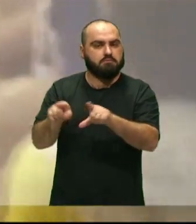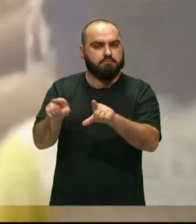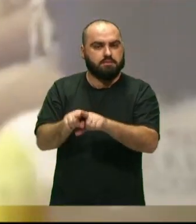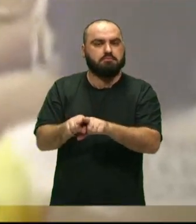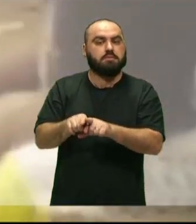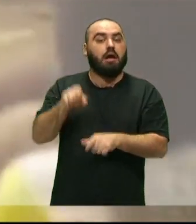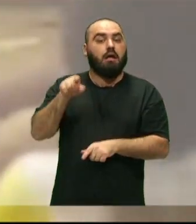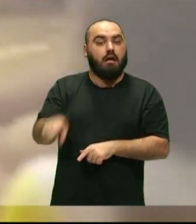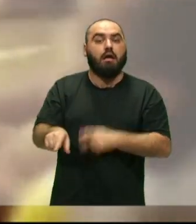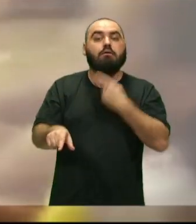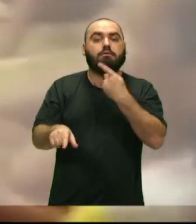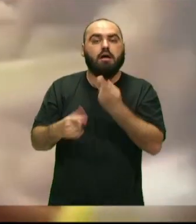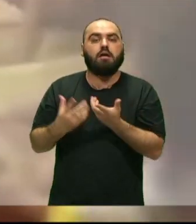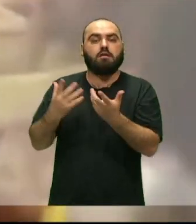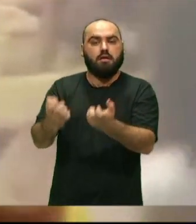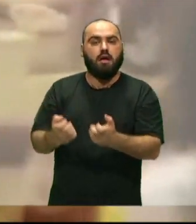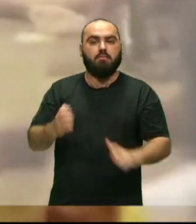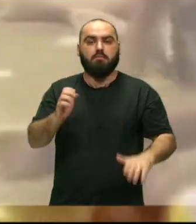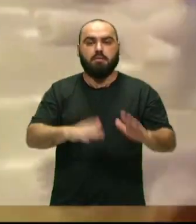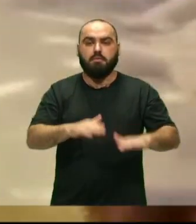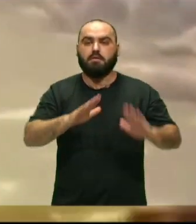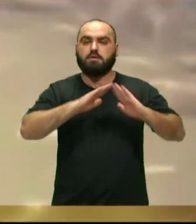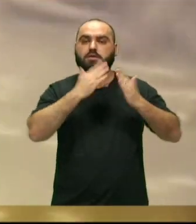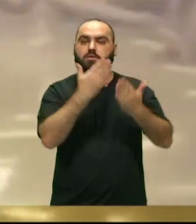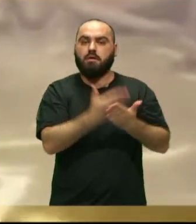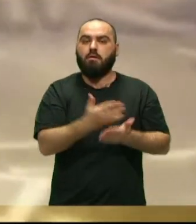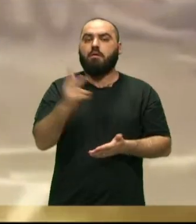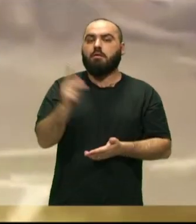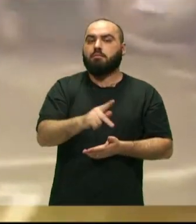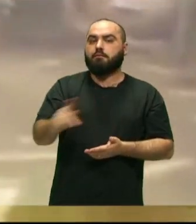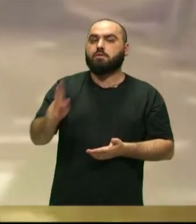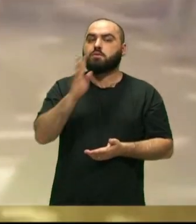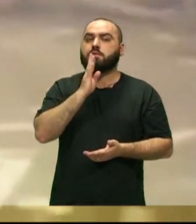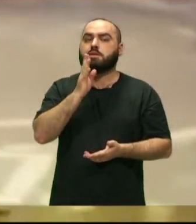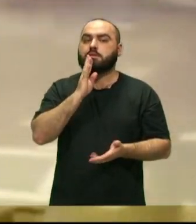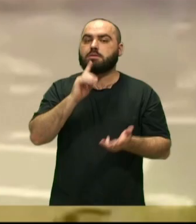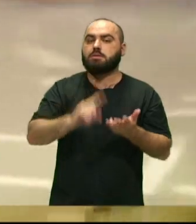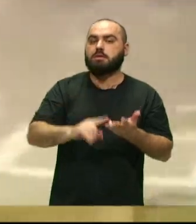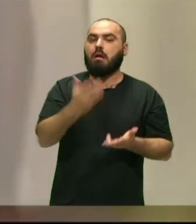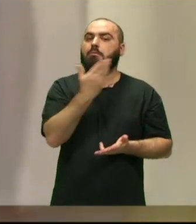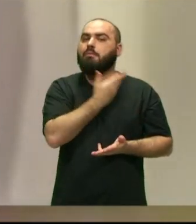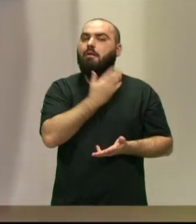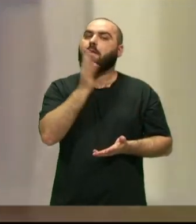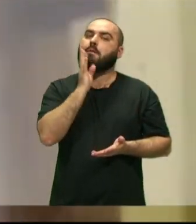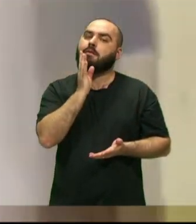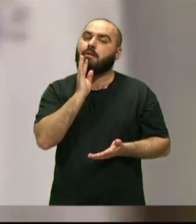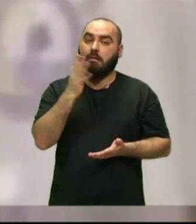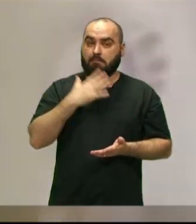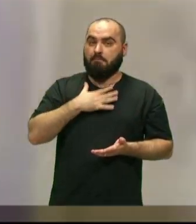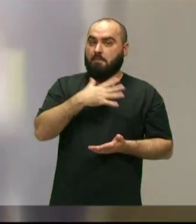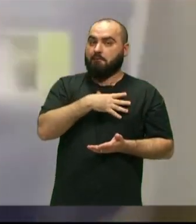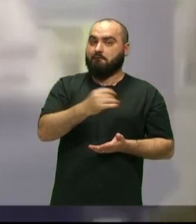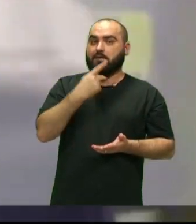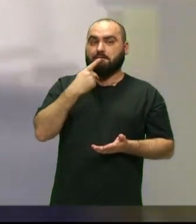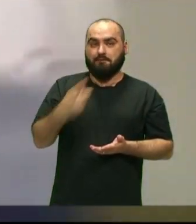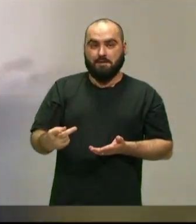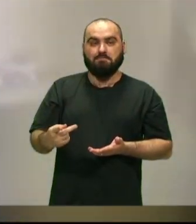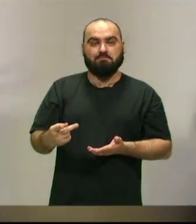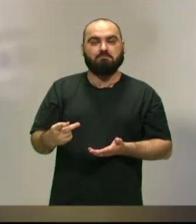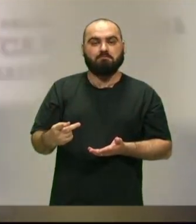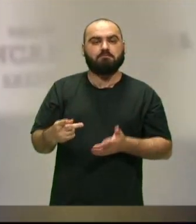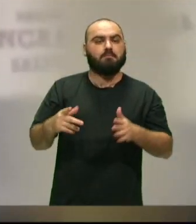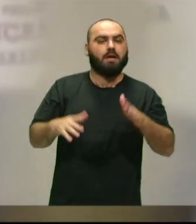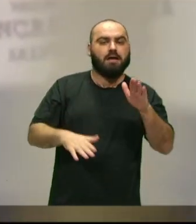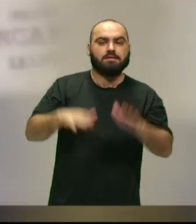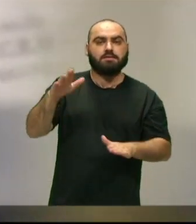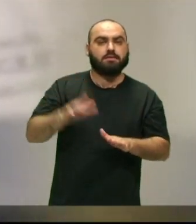fala Que ela quer Levar o baque mulher Para a escola Para a professora Conhecer Para os amigos Conhecerem E às vezes São coisas Que não